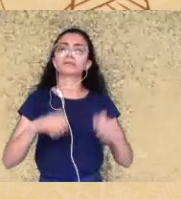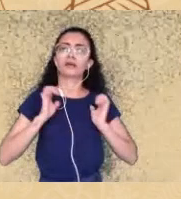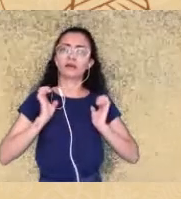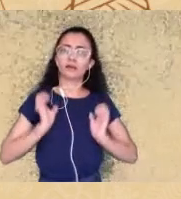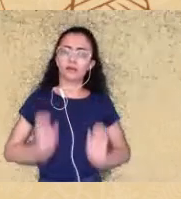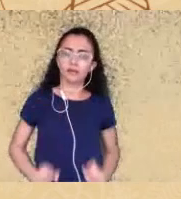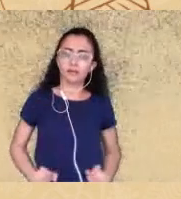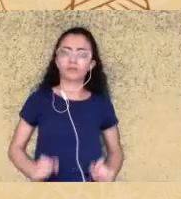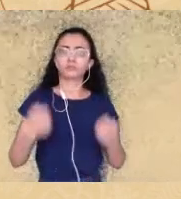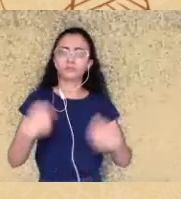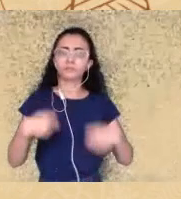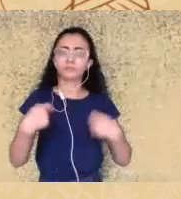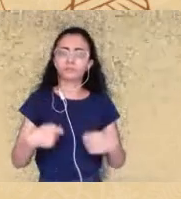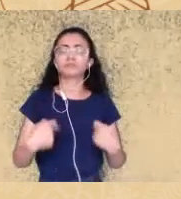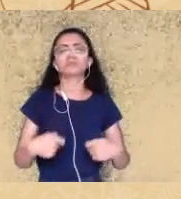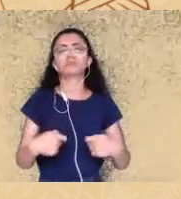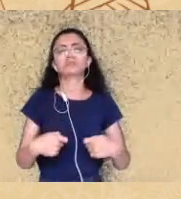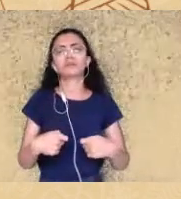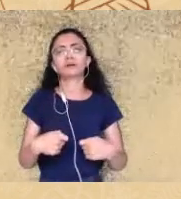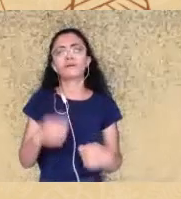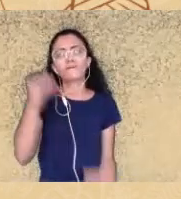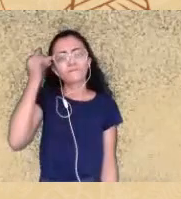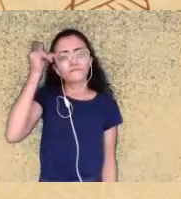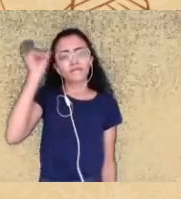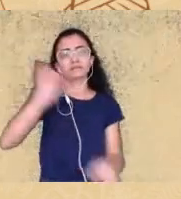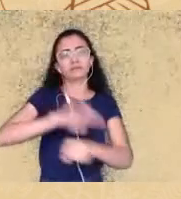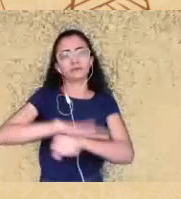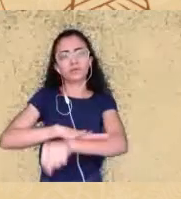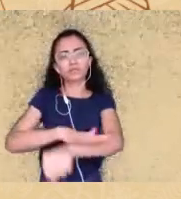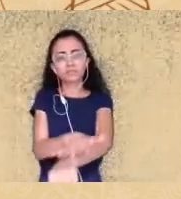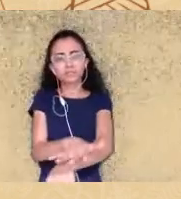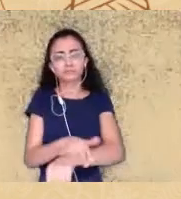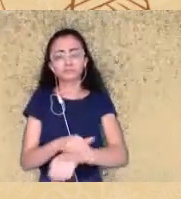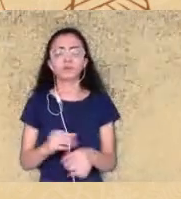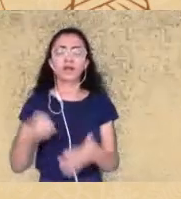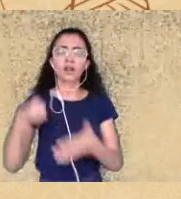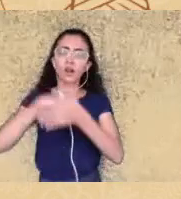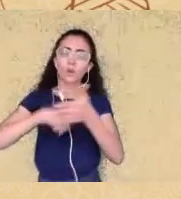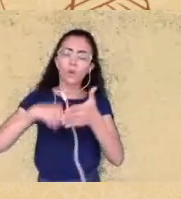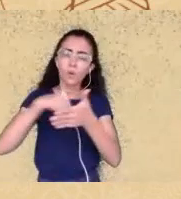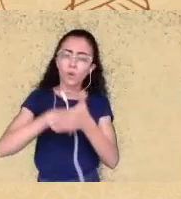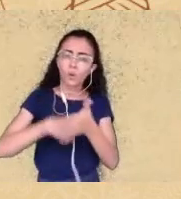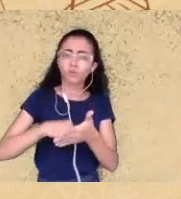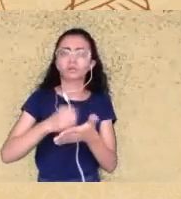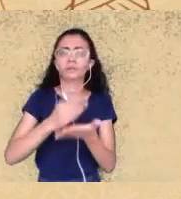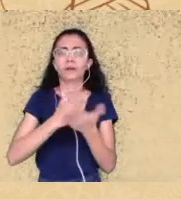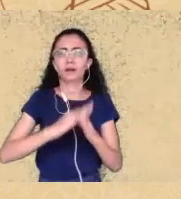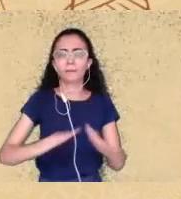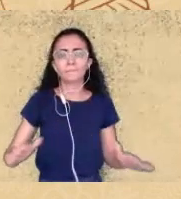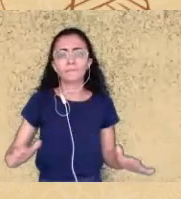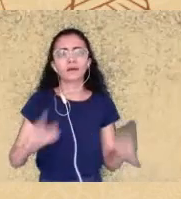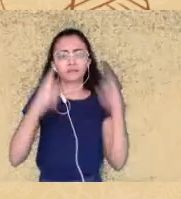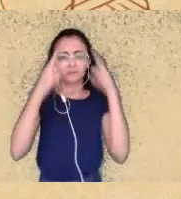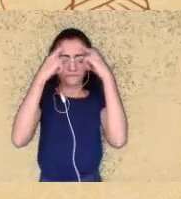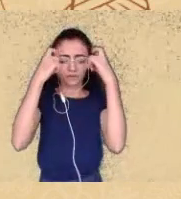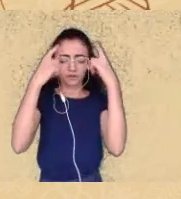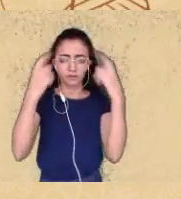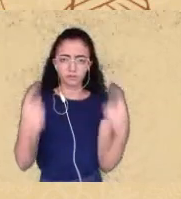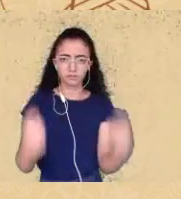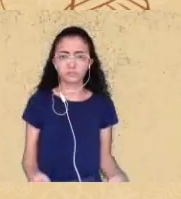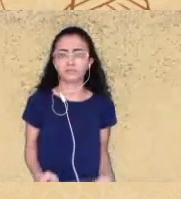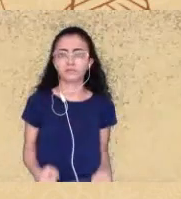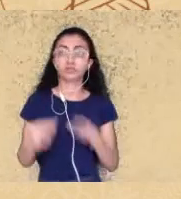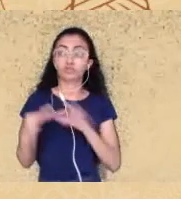antirracista ou seja essa luta contra o racismo essa luta contra essa violência ela é de todos